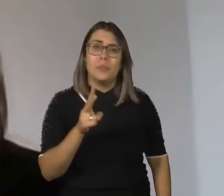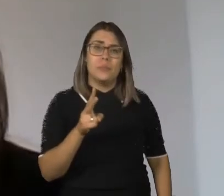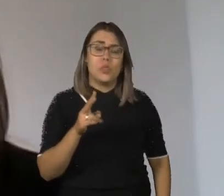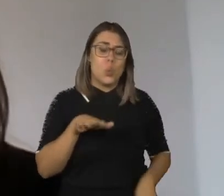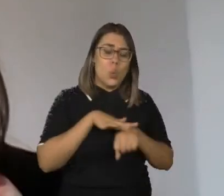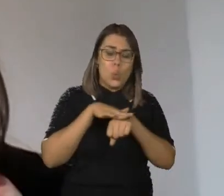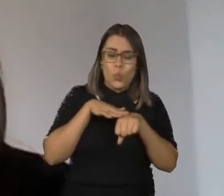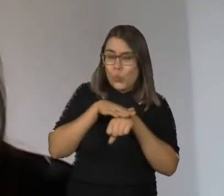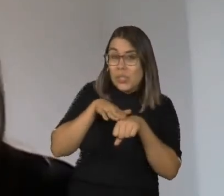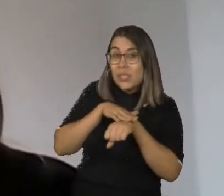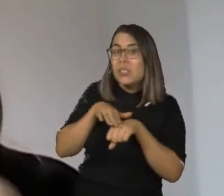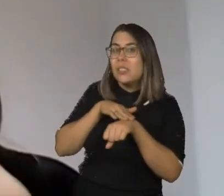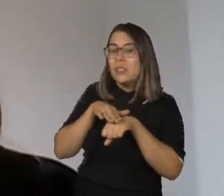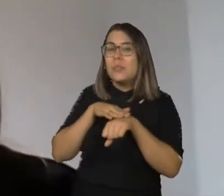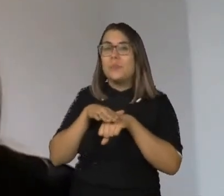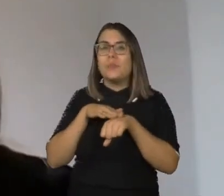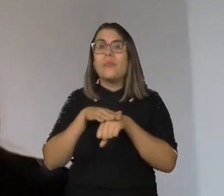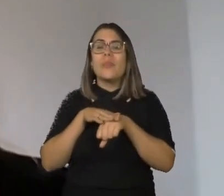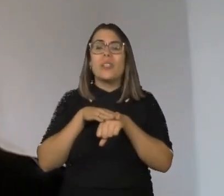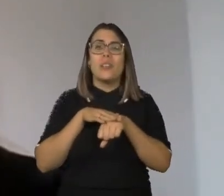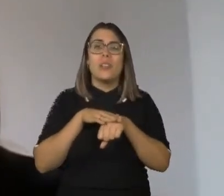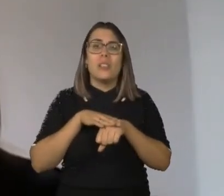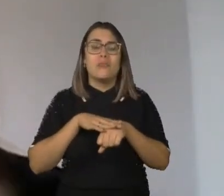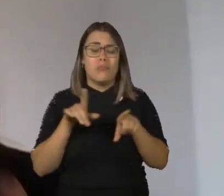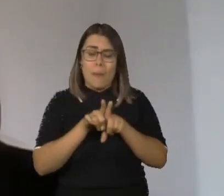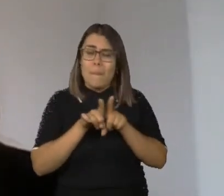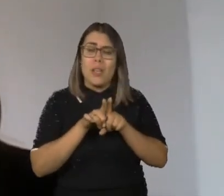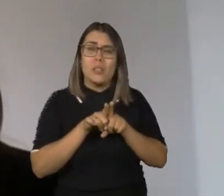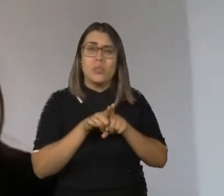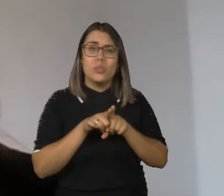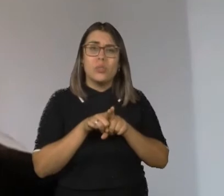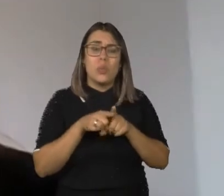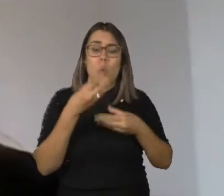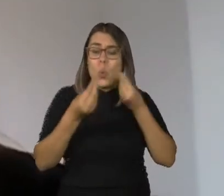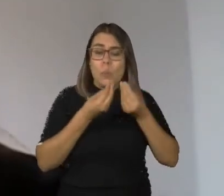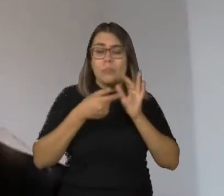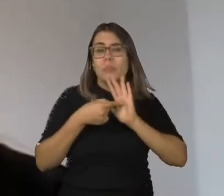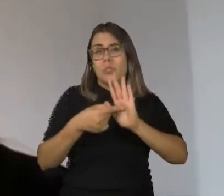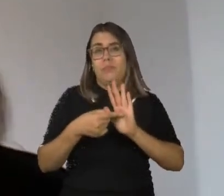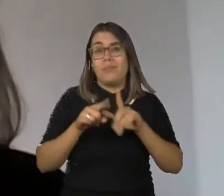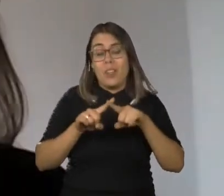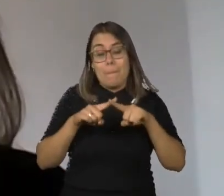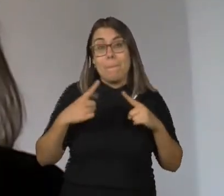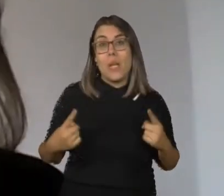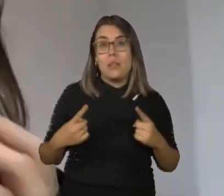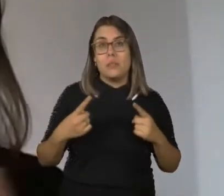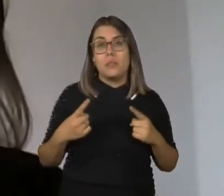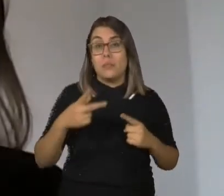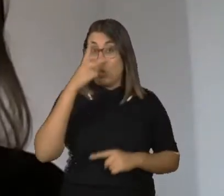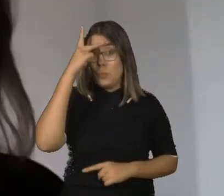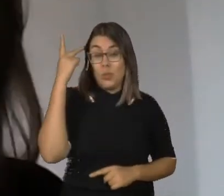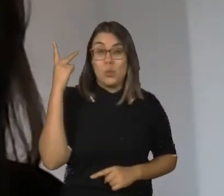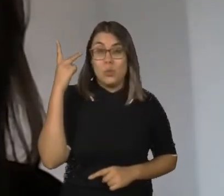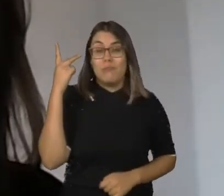conversas, nas literaturas, nos manuais, inclusive nos sistemas de classificação. Mas, para as pessoas com